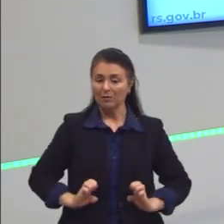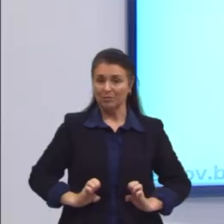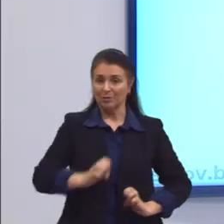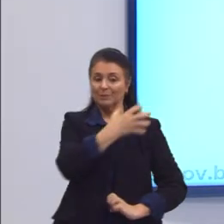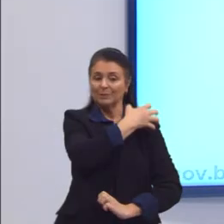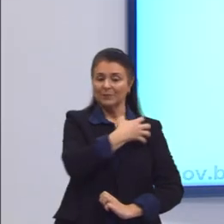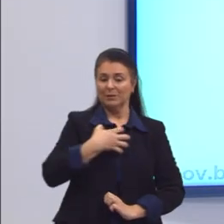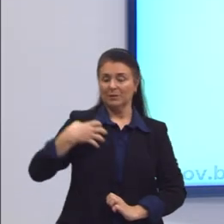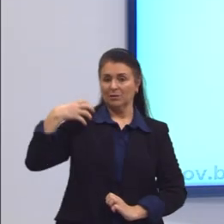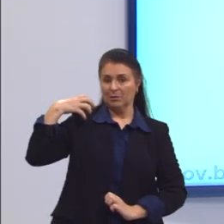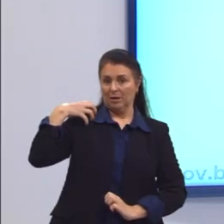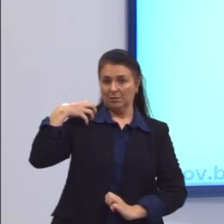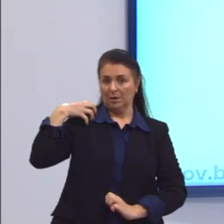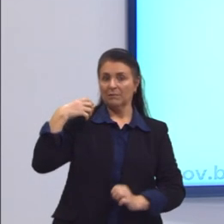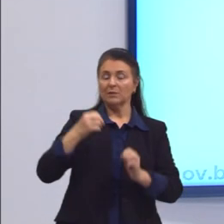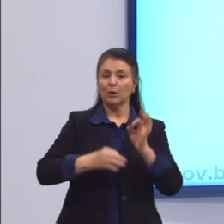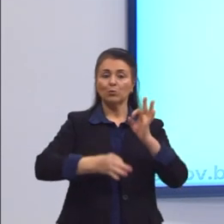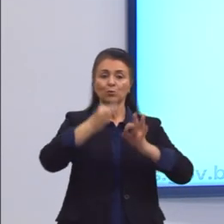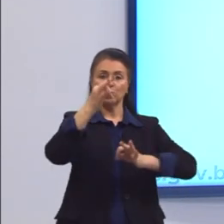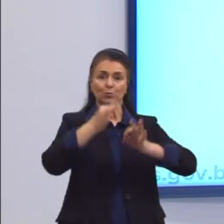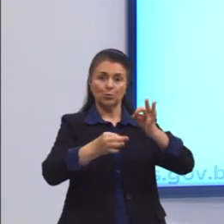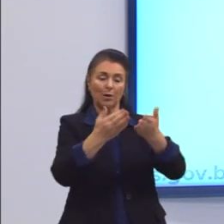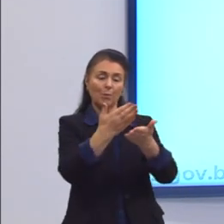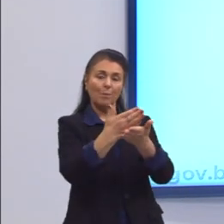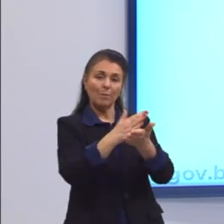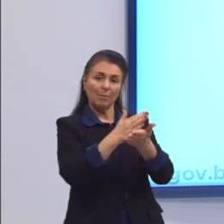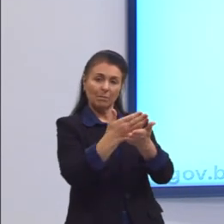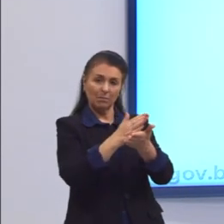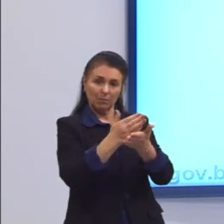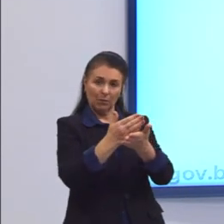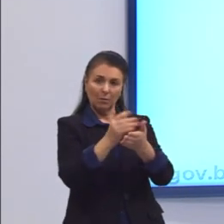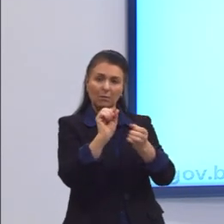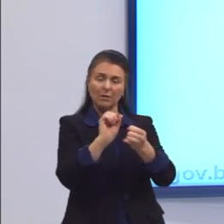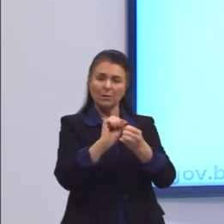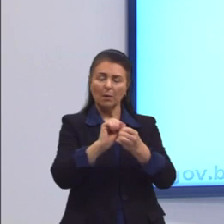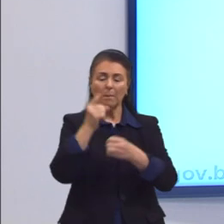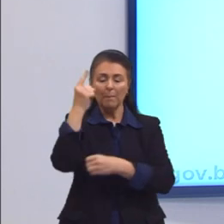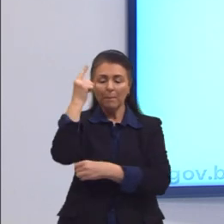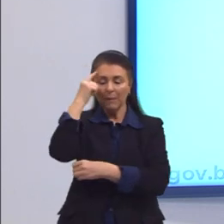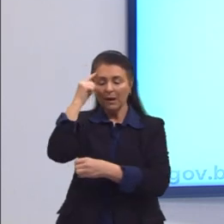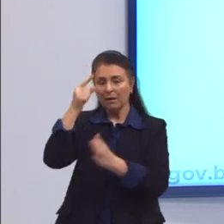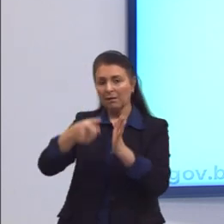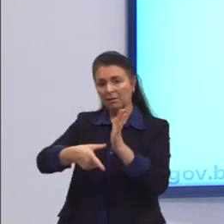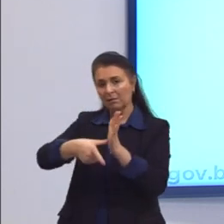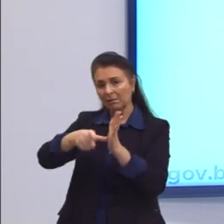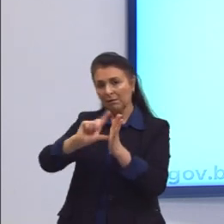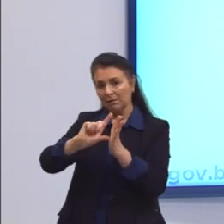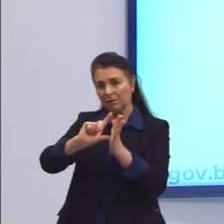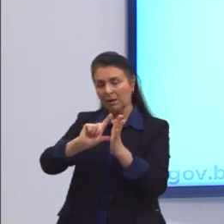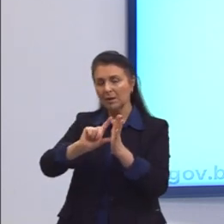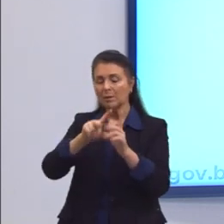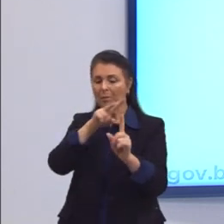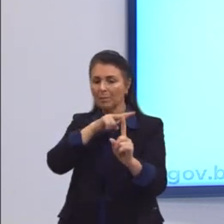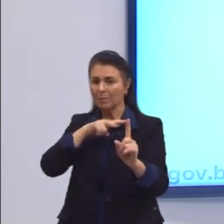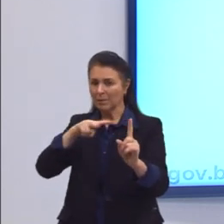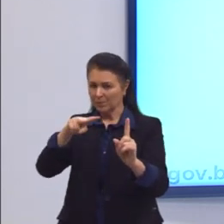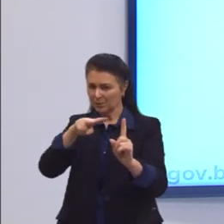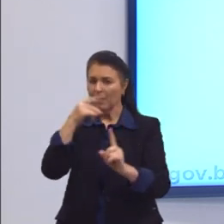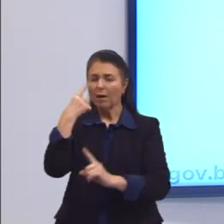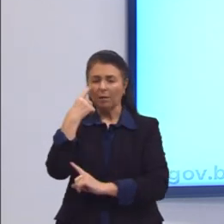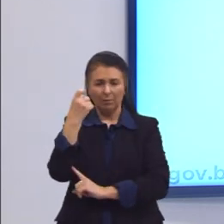agir pelo justo termo, pelo meio termo. Esta é uma perspectiva bem interessante do Aristóteles.